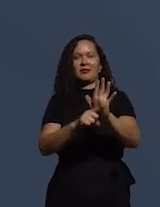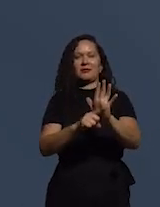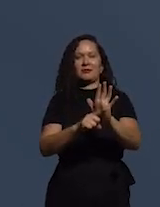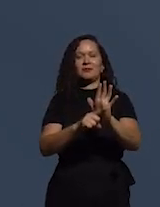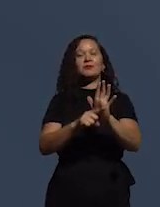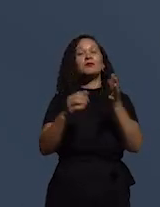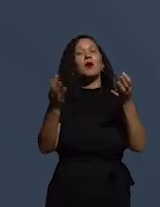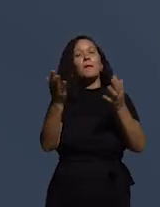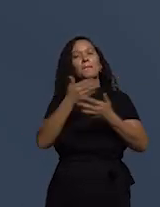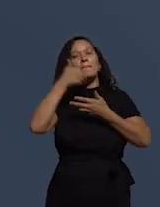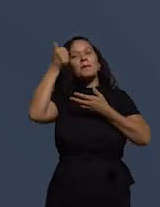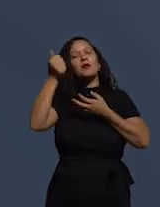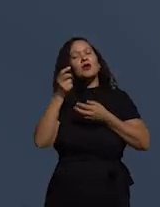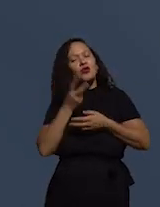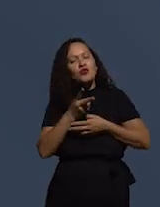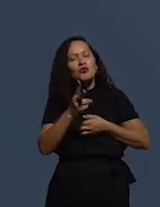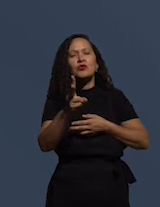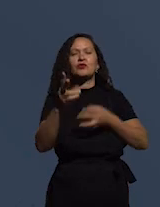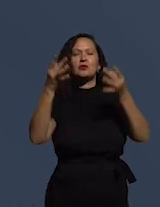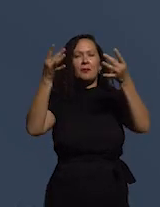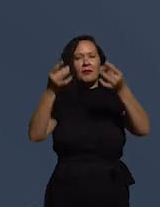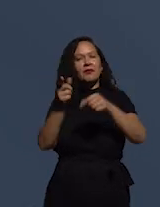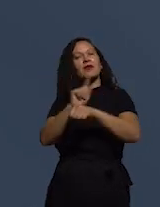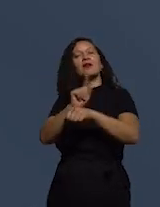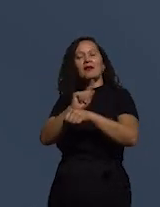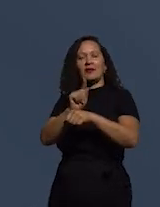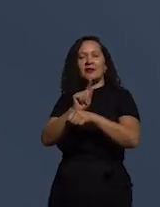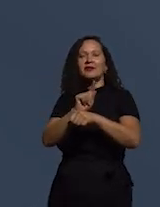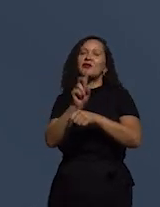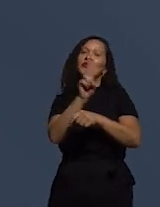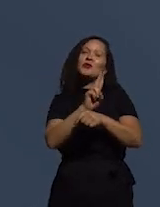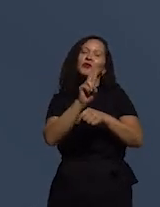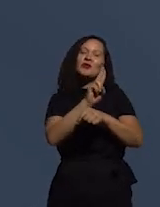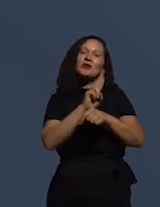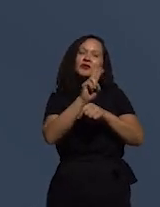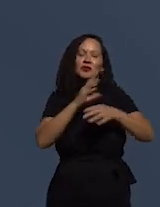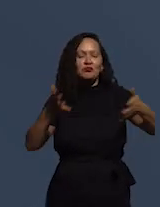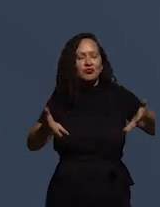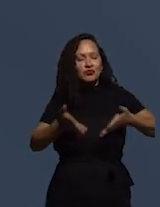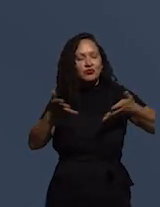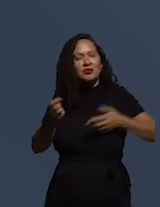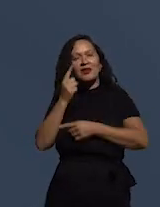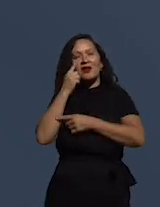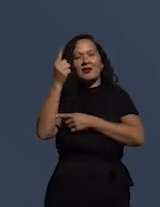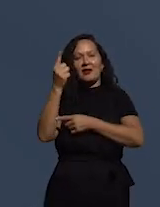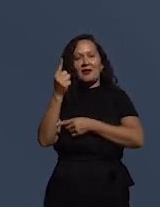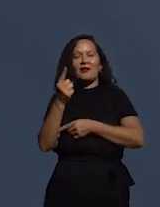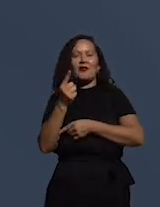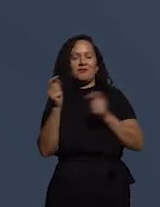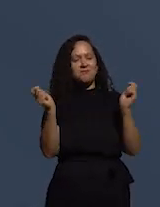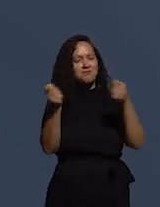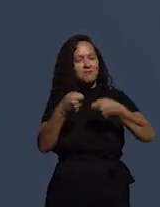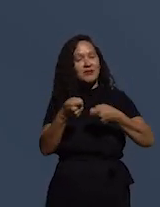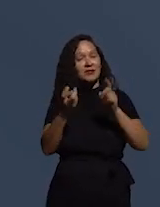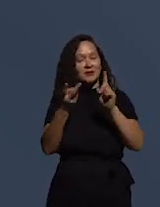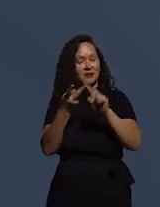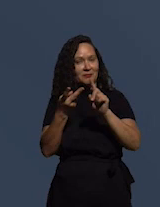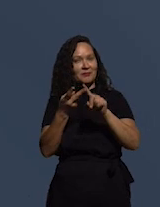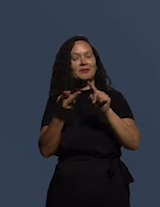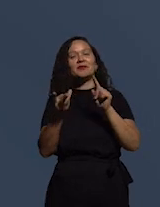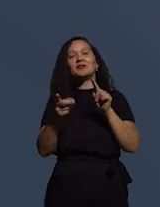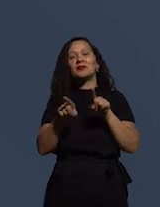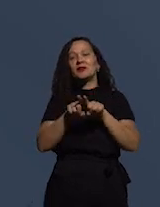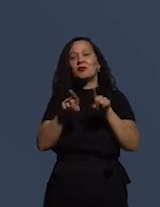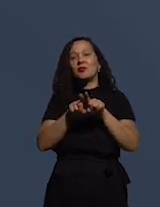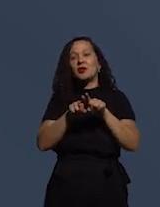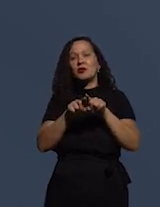aperfeiçoamento contínuo da gestão por meio de iniciativas como a capacitação e o